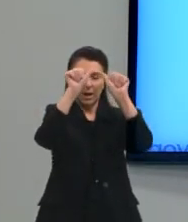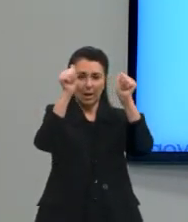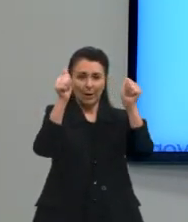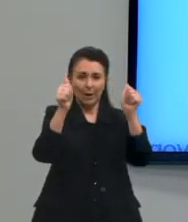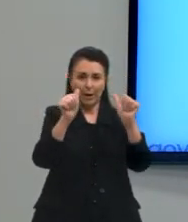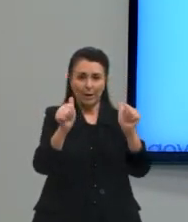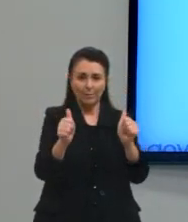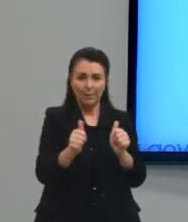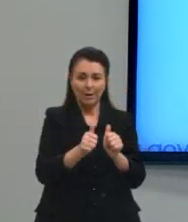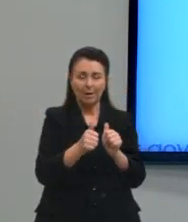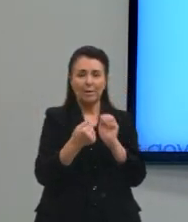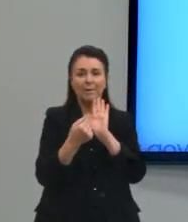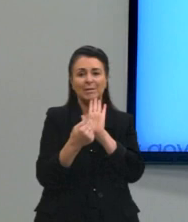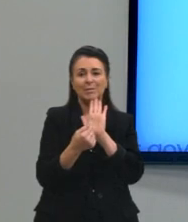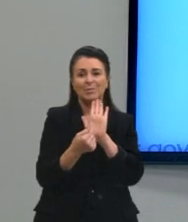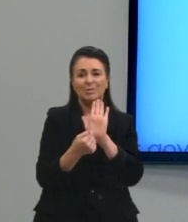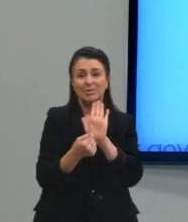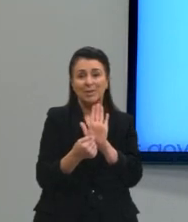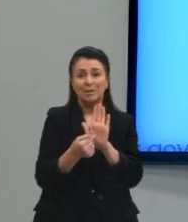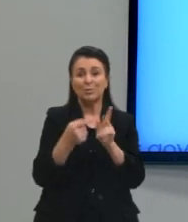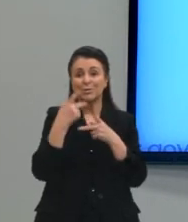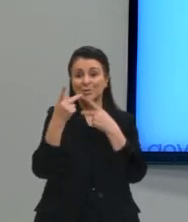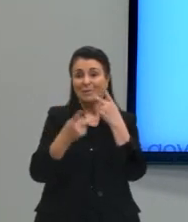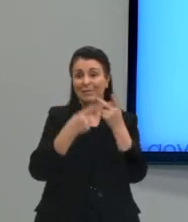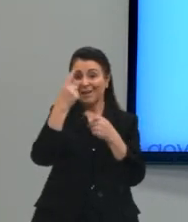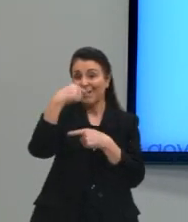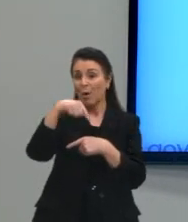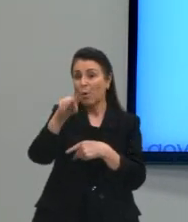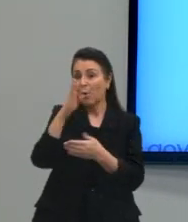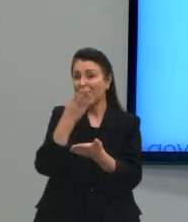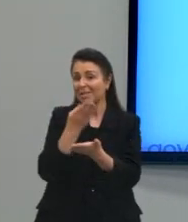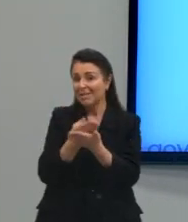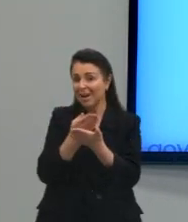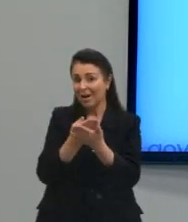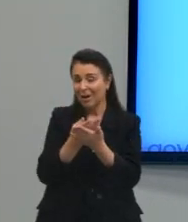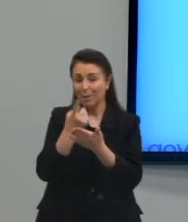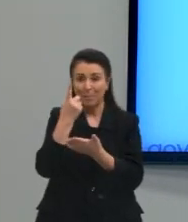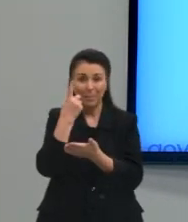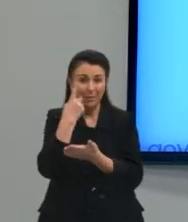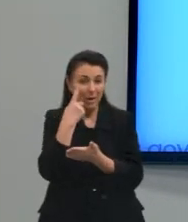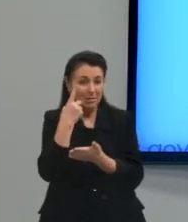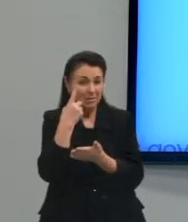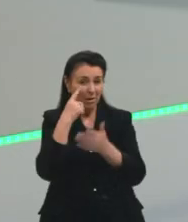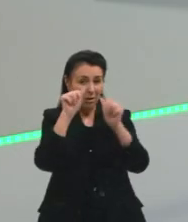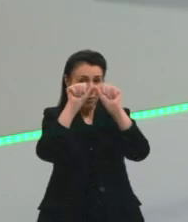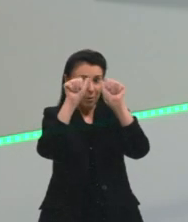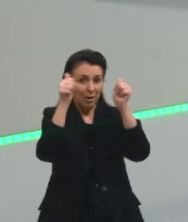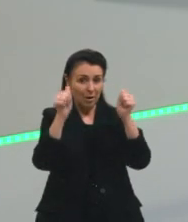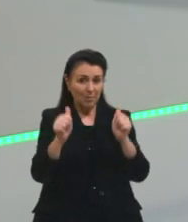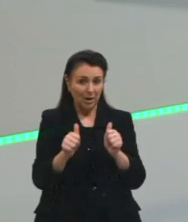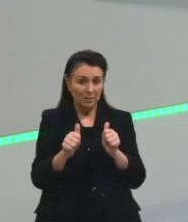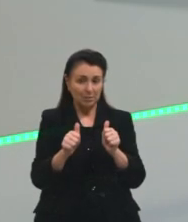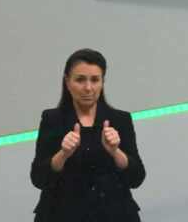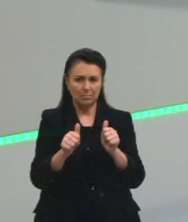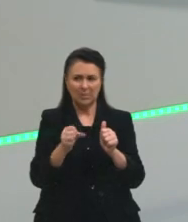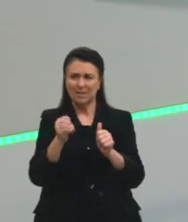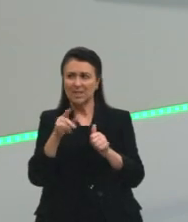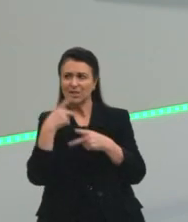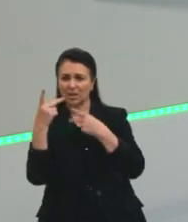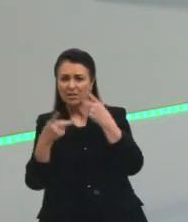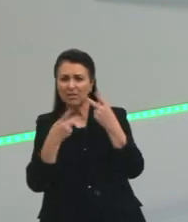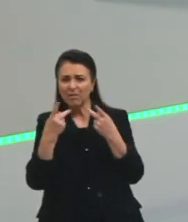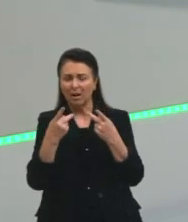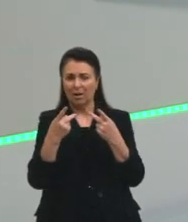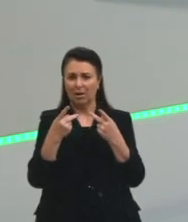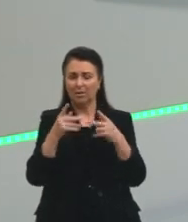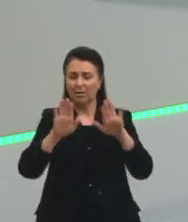ela vai trazer exatamente o que a gente vai falar na nossa próxima aula. Se a gente fala de maneiras diferentes ao longo do nosso país, é